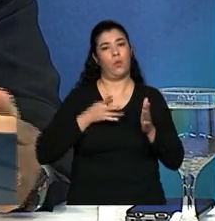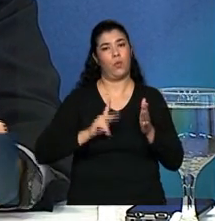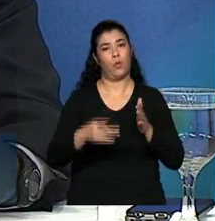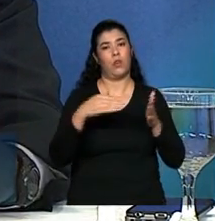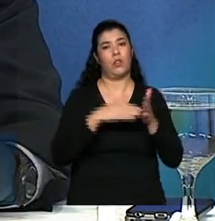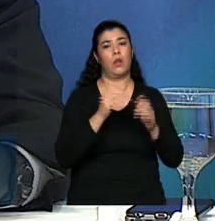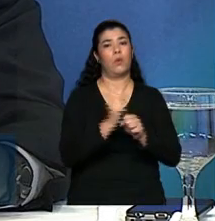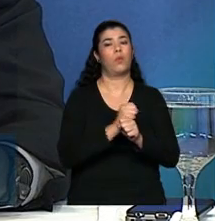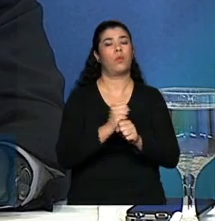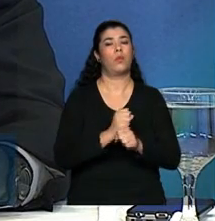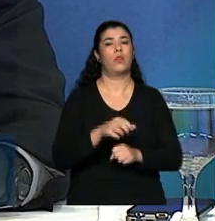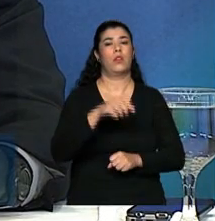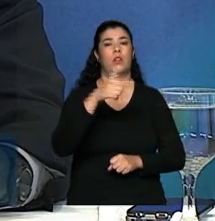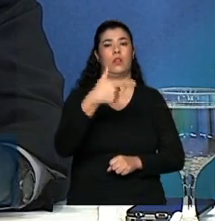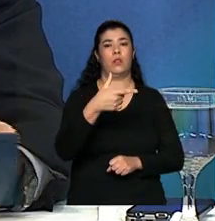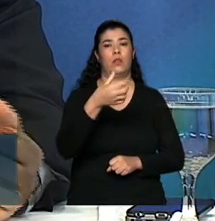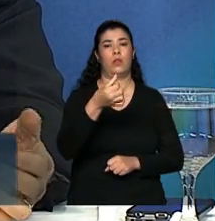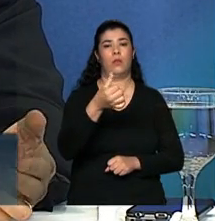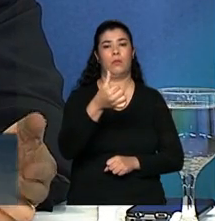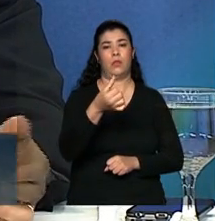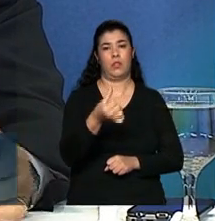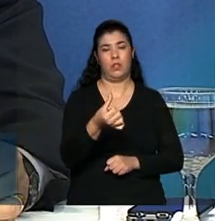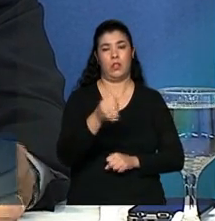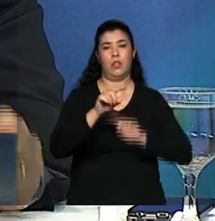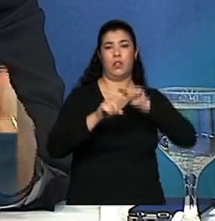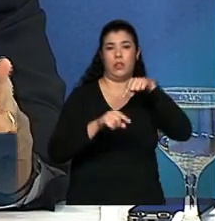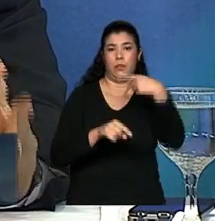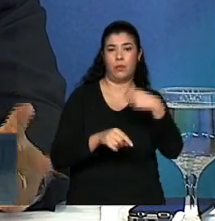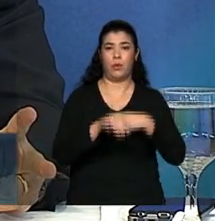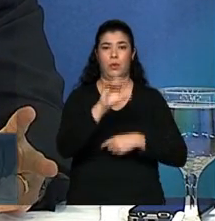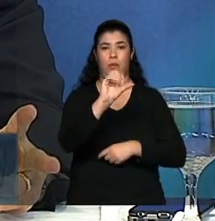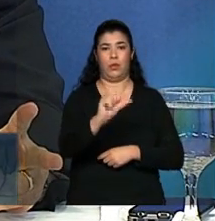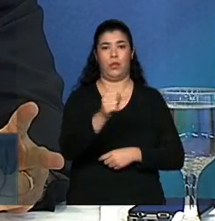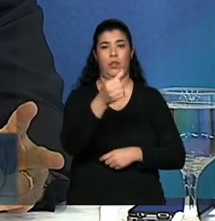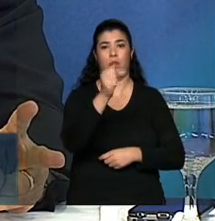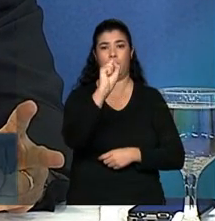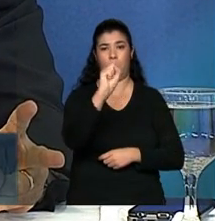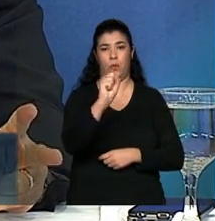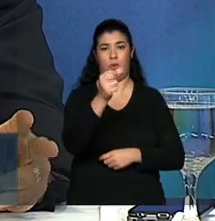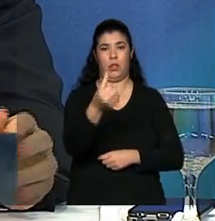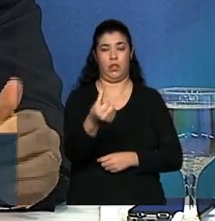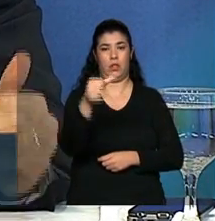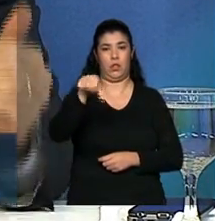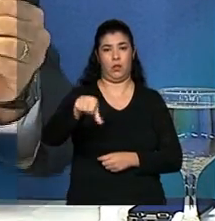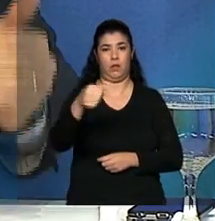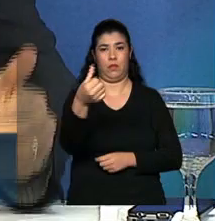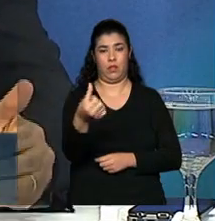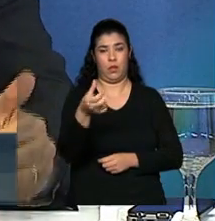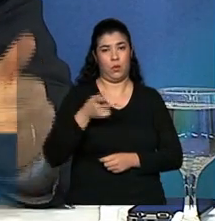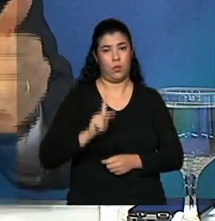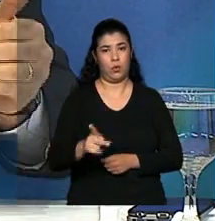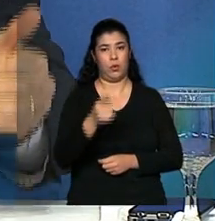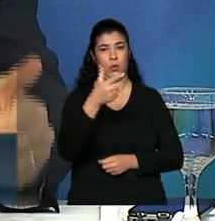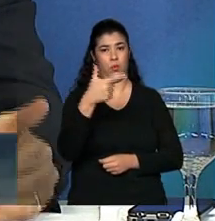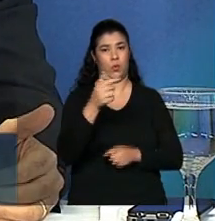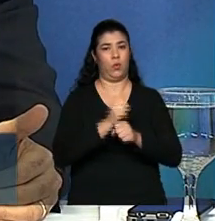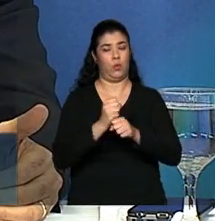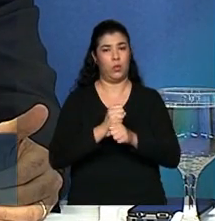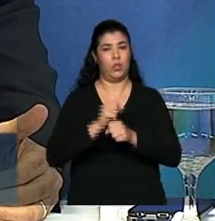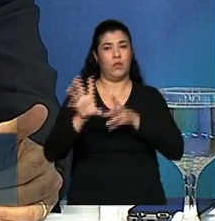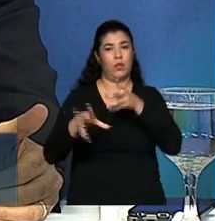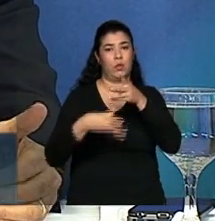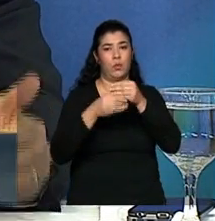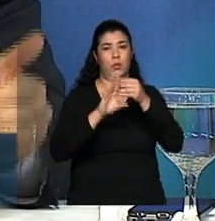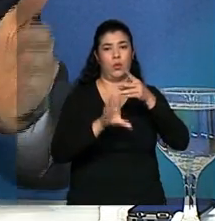2016. Depois, 86-96 fica por dois anos e depois, a cada ano, vai se somando um